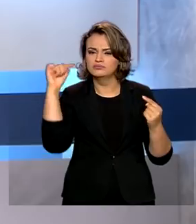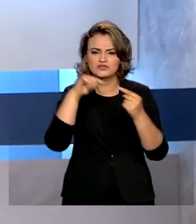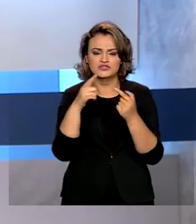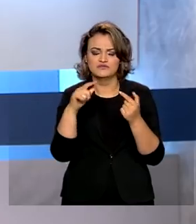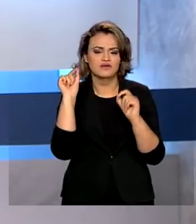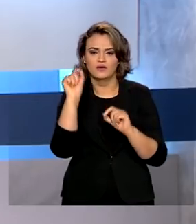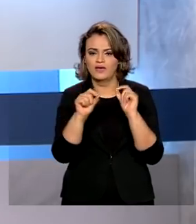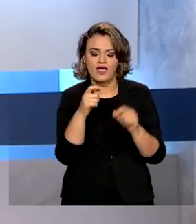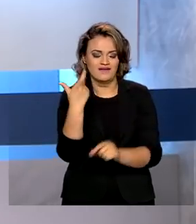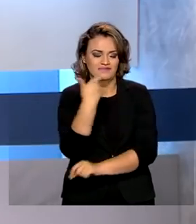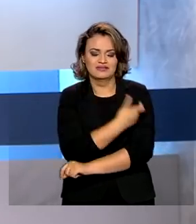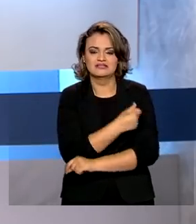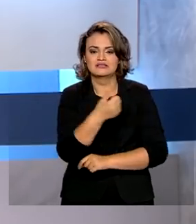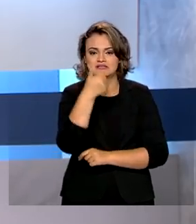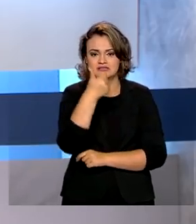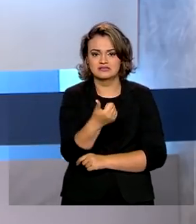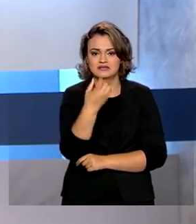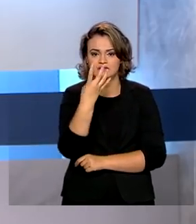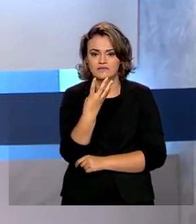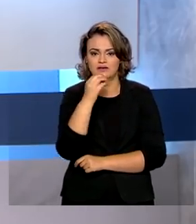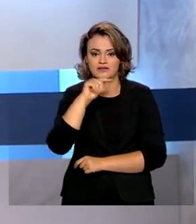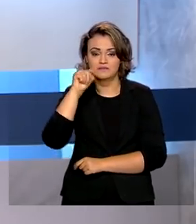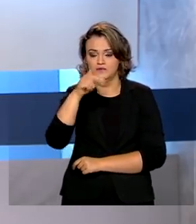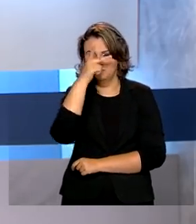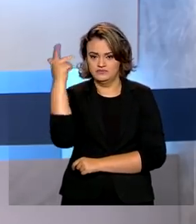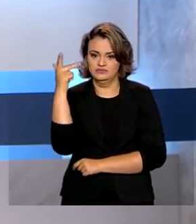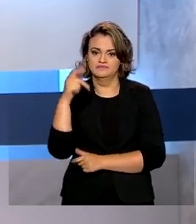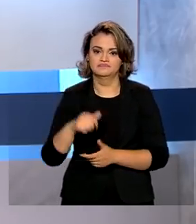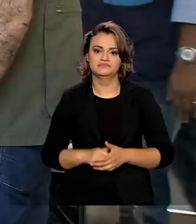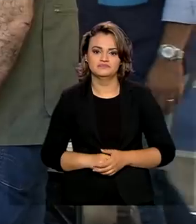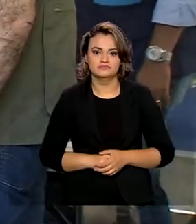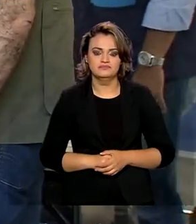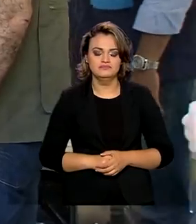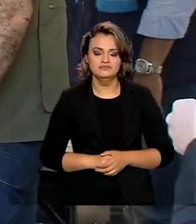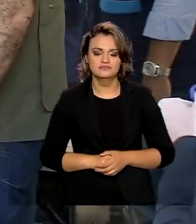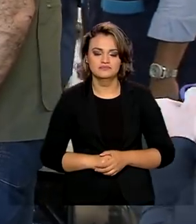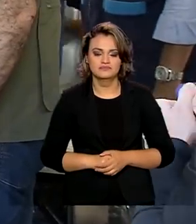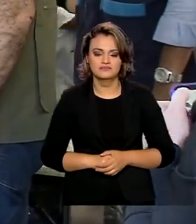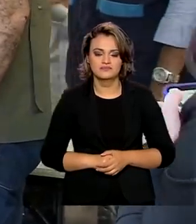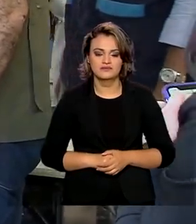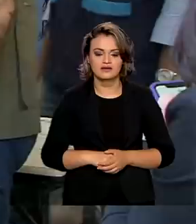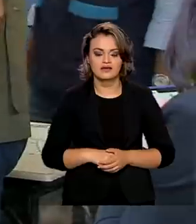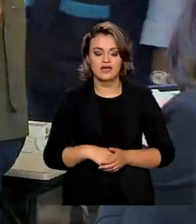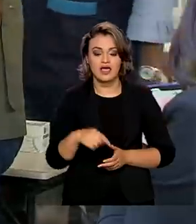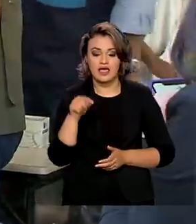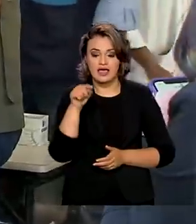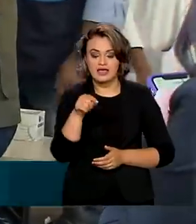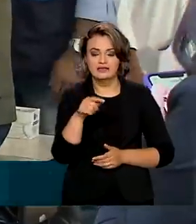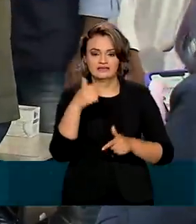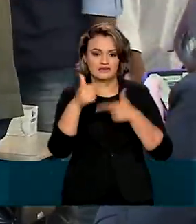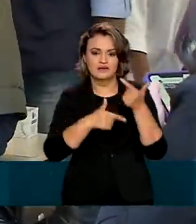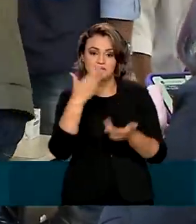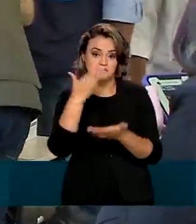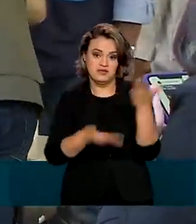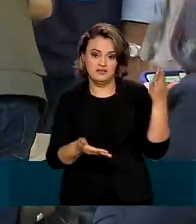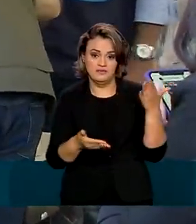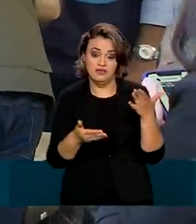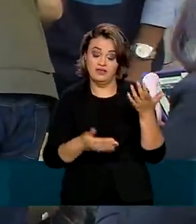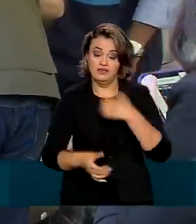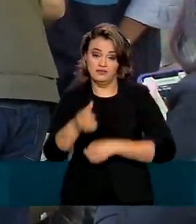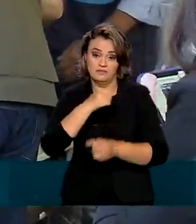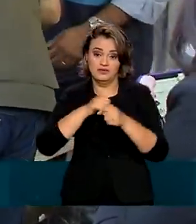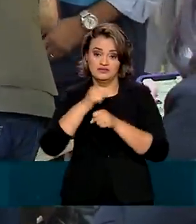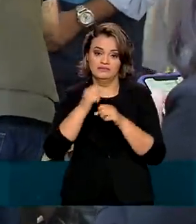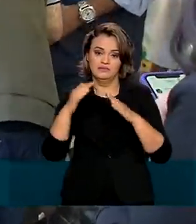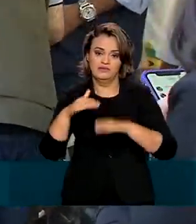vacinar 140 mil pessoas que vivem nas ruas do país. José Valdo Gonçalves perdeu o emprego e, desde o ano passado,